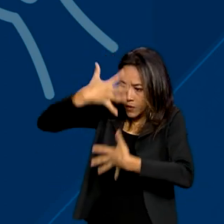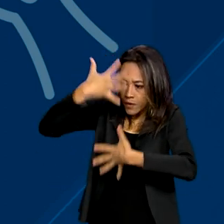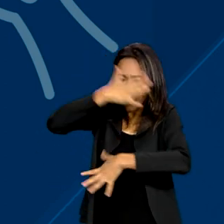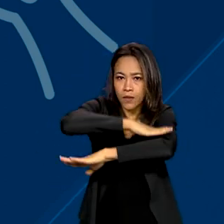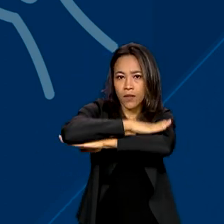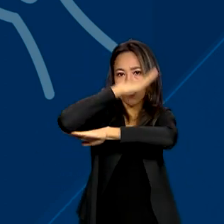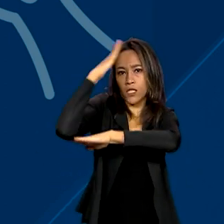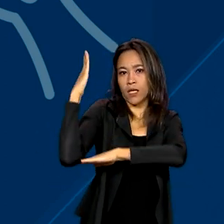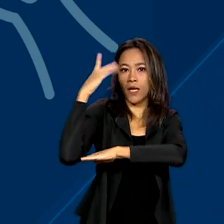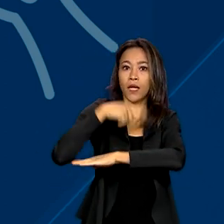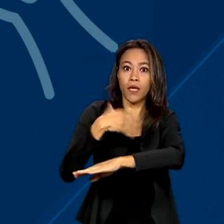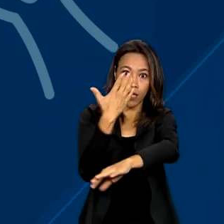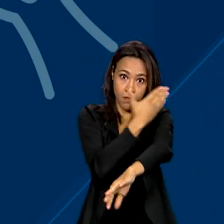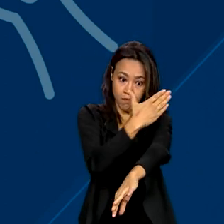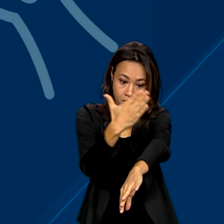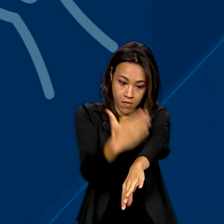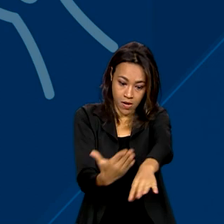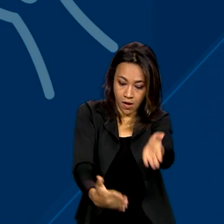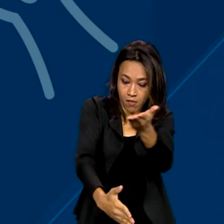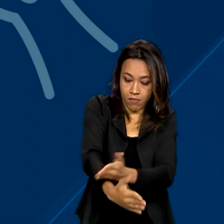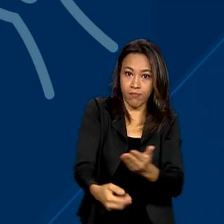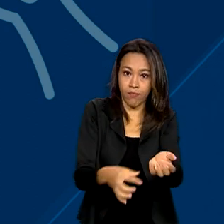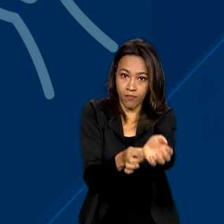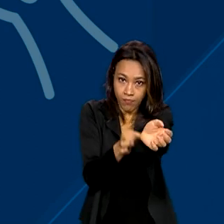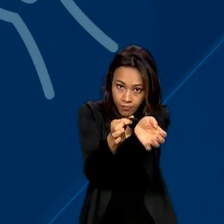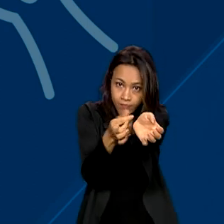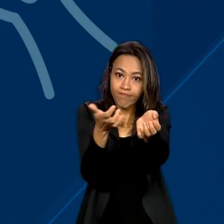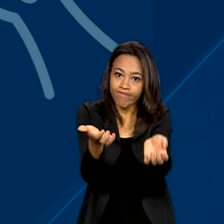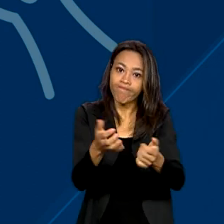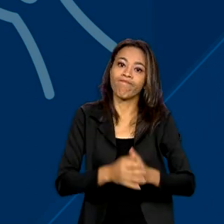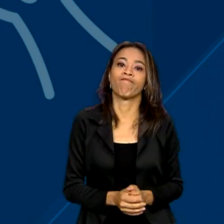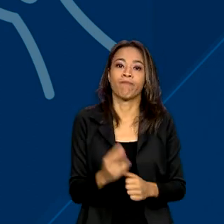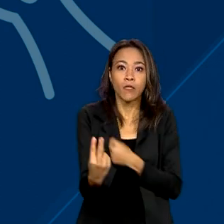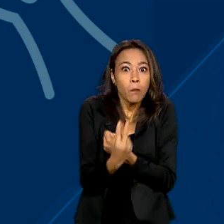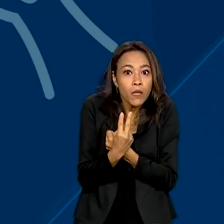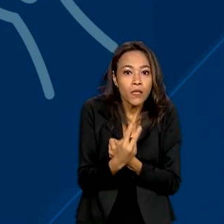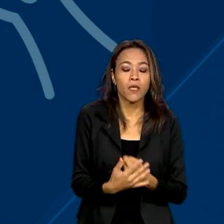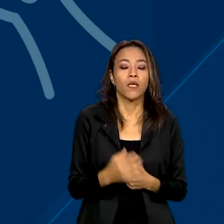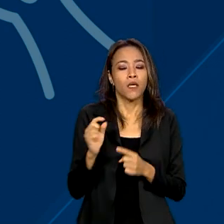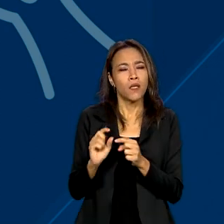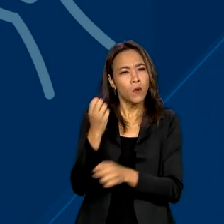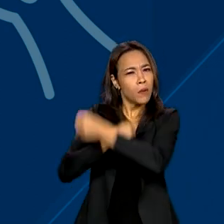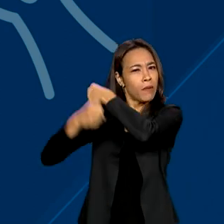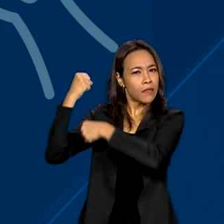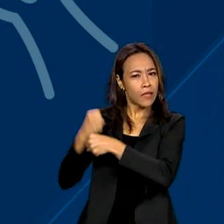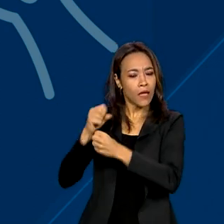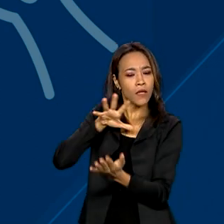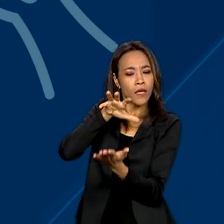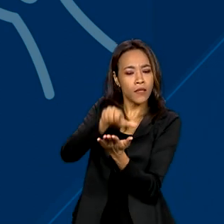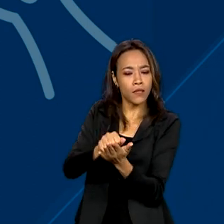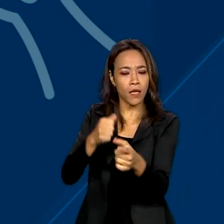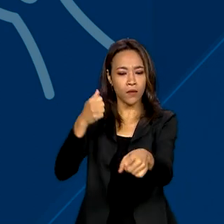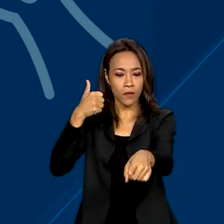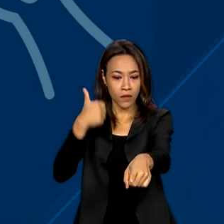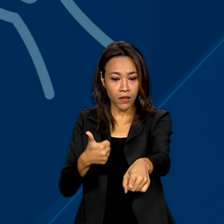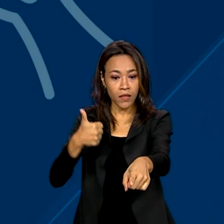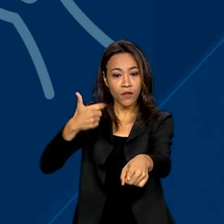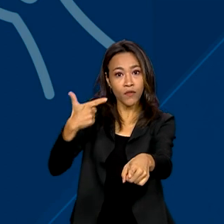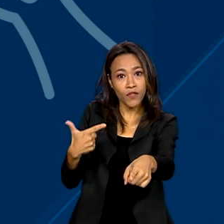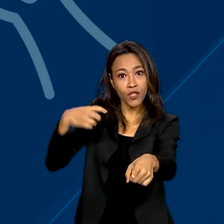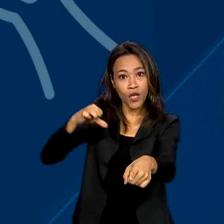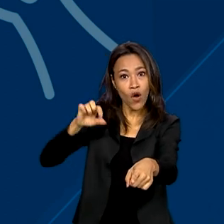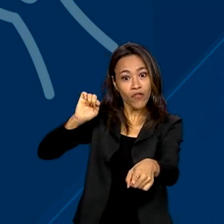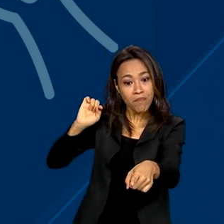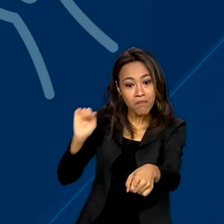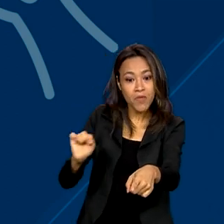usar mangas compridas. No ano passado, segundo o Ministério da Saúde, foram registrados 129 mil casos de